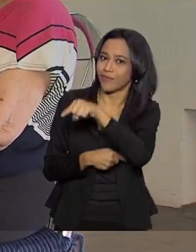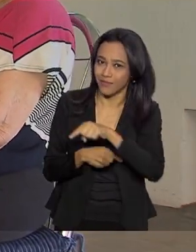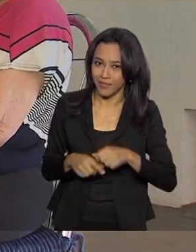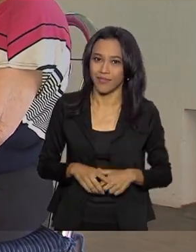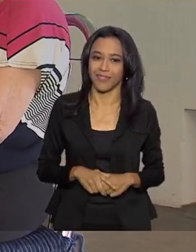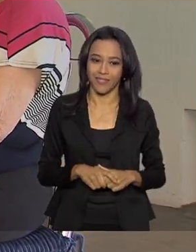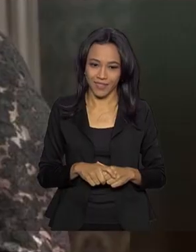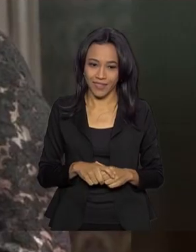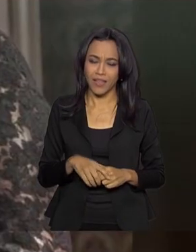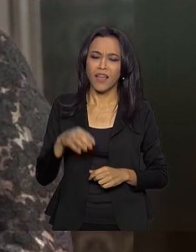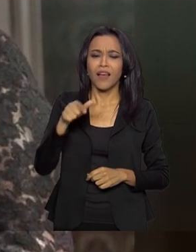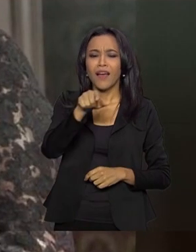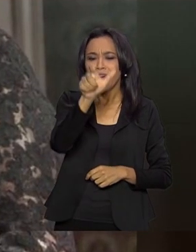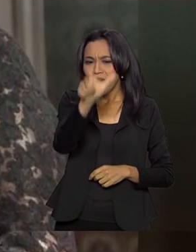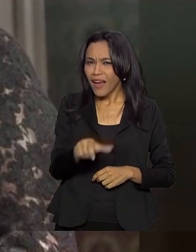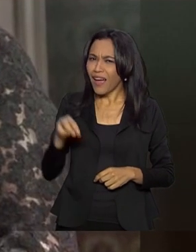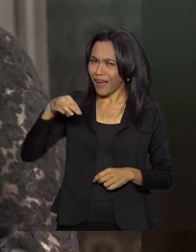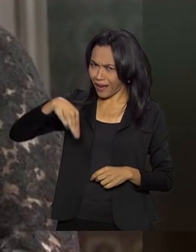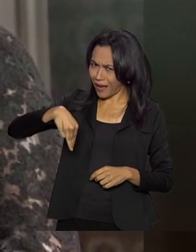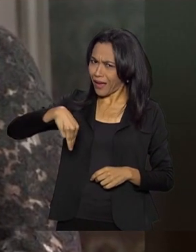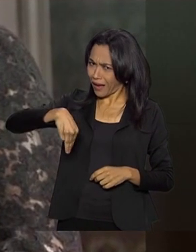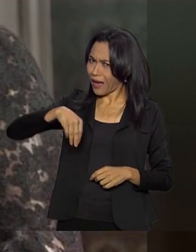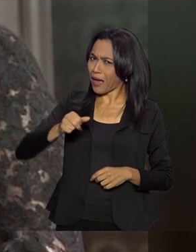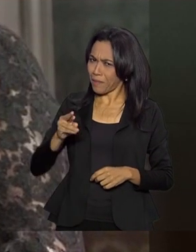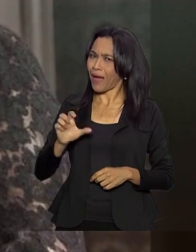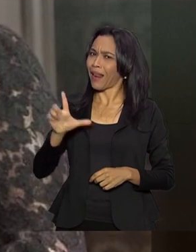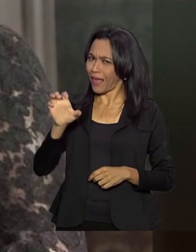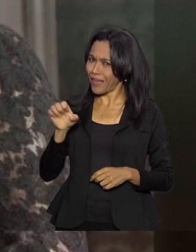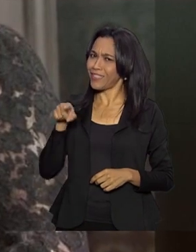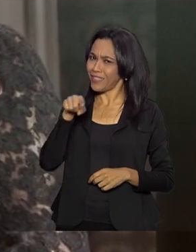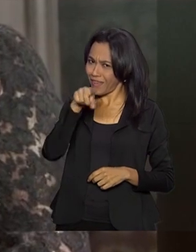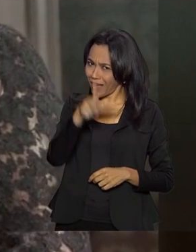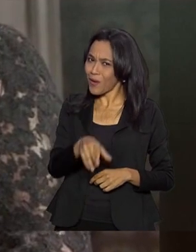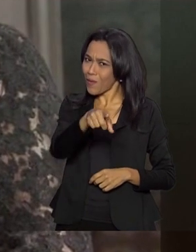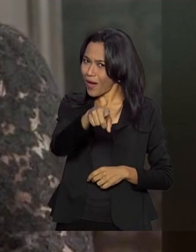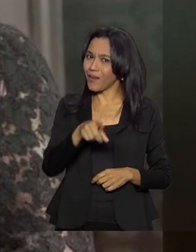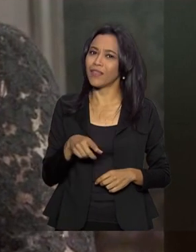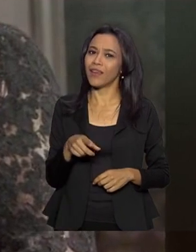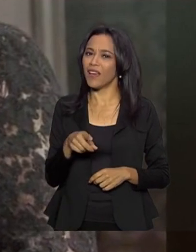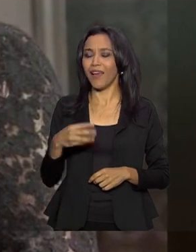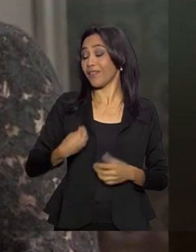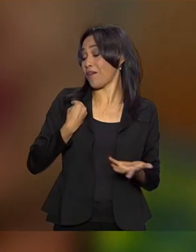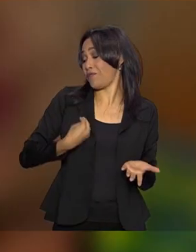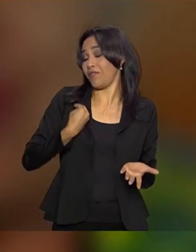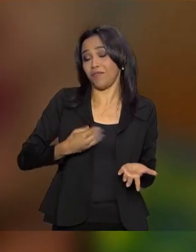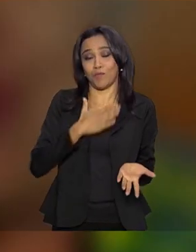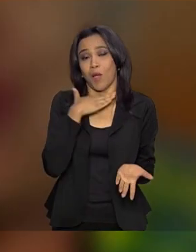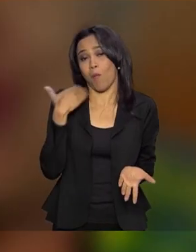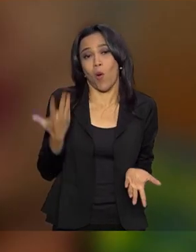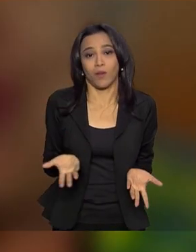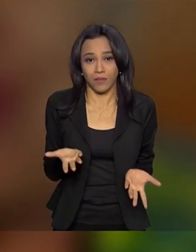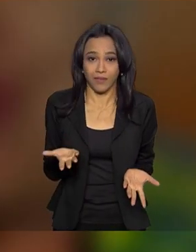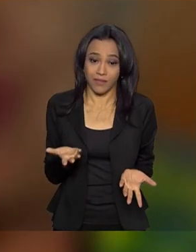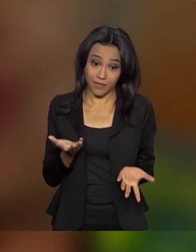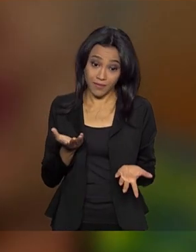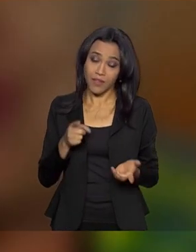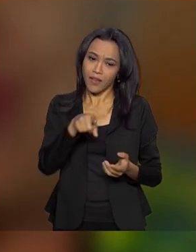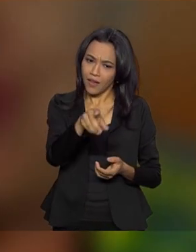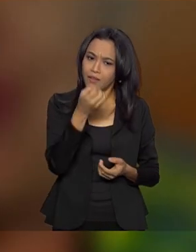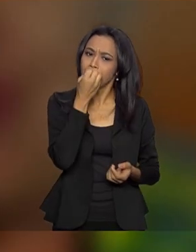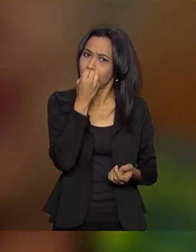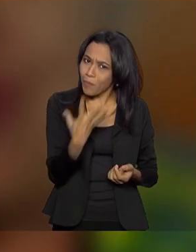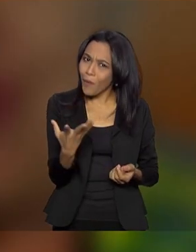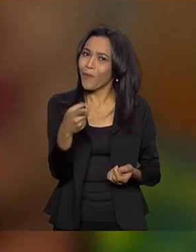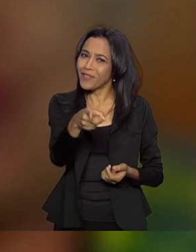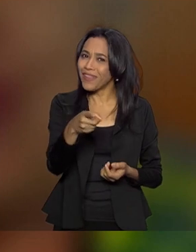A Marlene é, assim, para frente. Para frente. Ela está viva, não está morta. E é tão bom poder falar